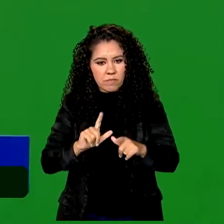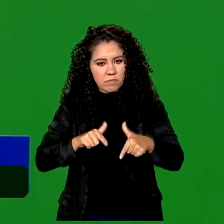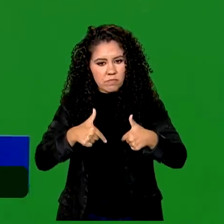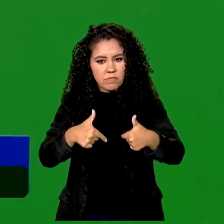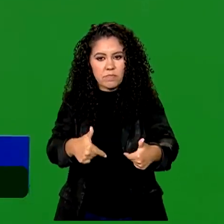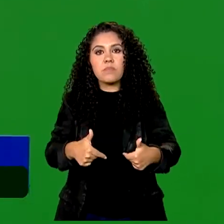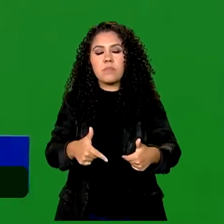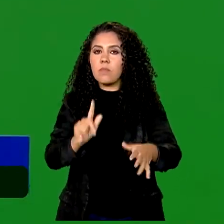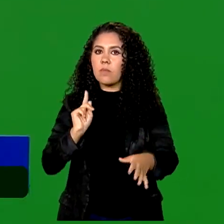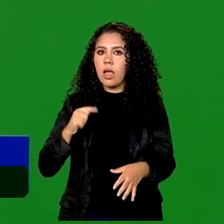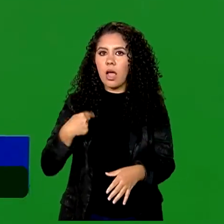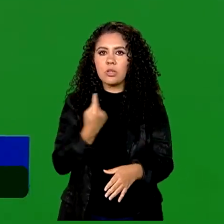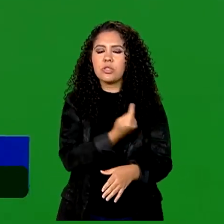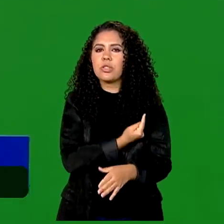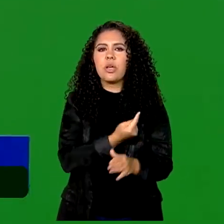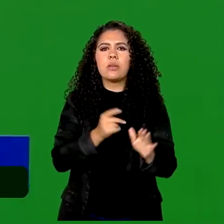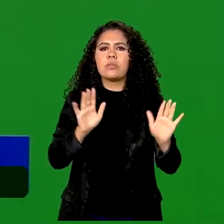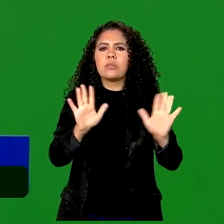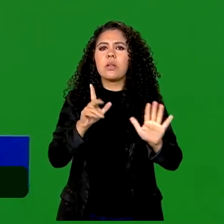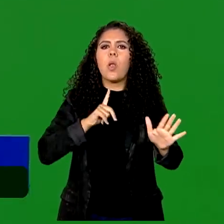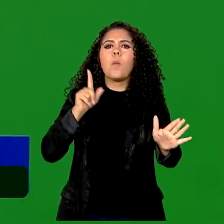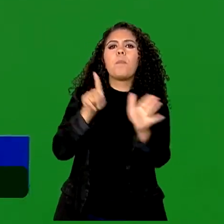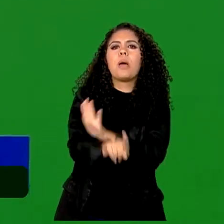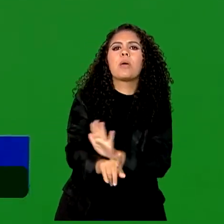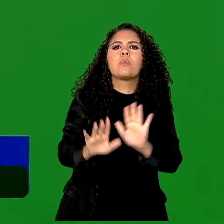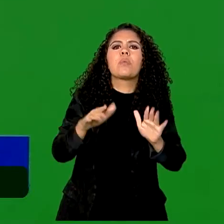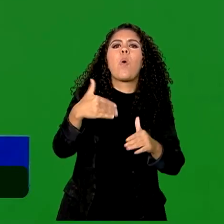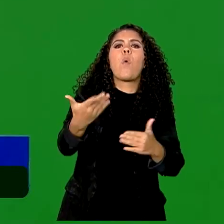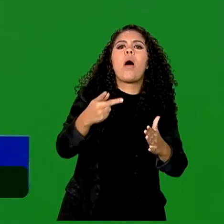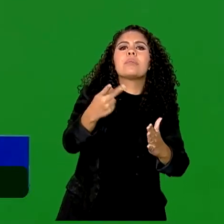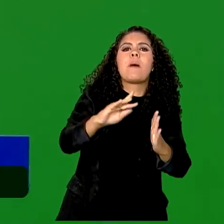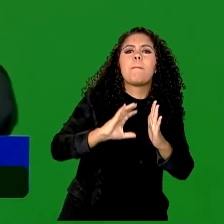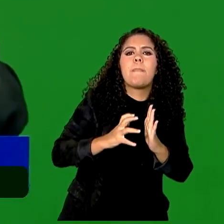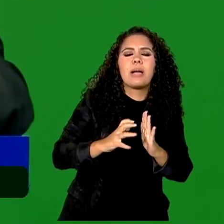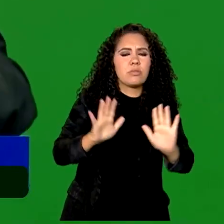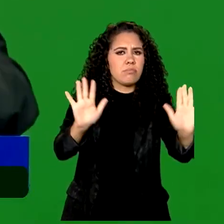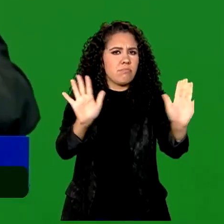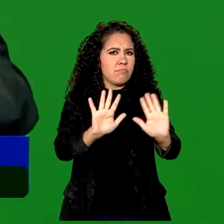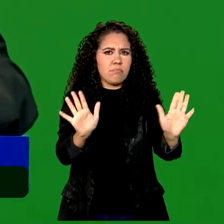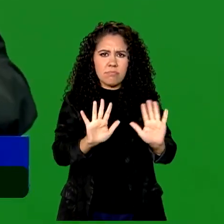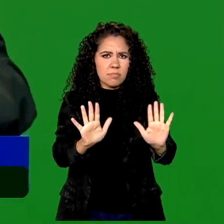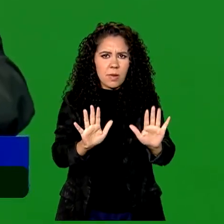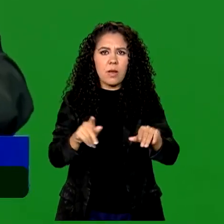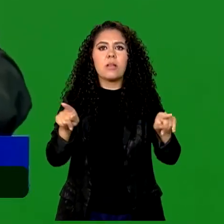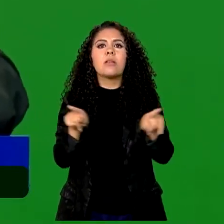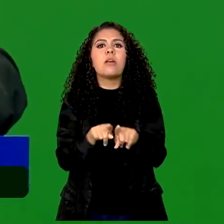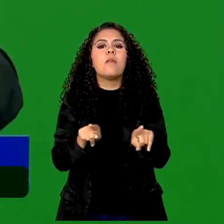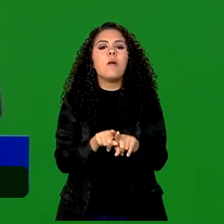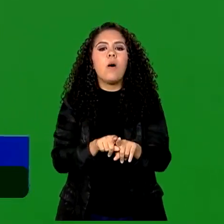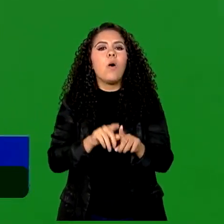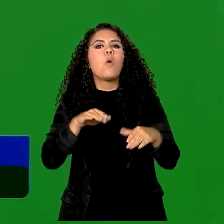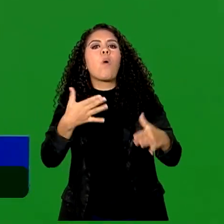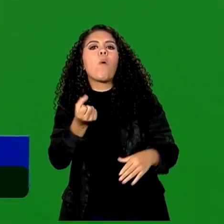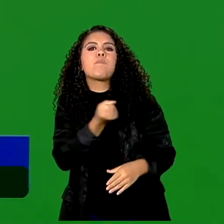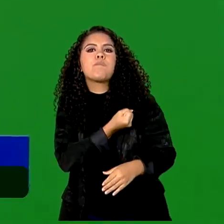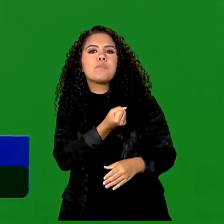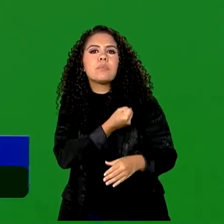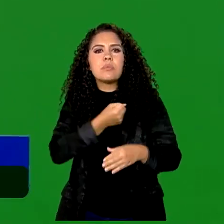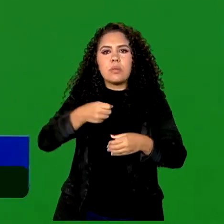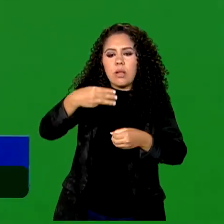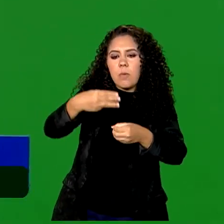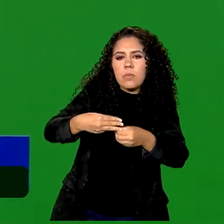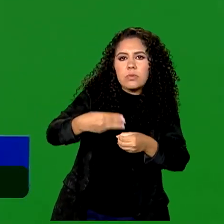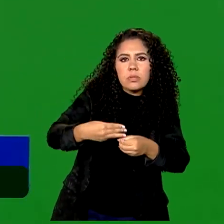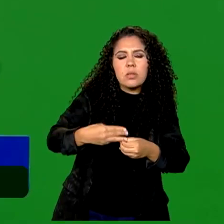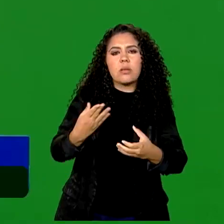a gente não pergunta de que partido é o prefeito. A gente não pergunta só de que tamanho que é a cidade. A